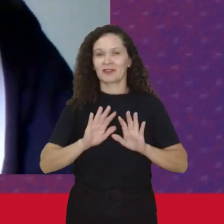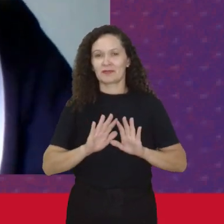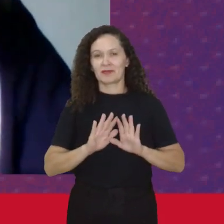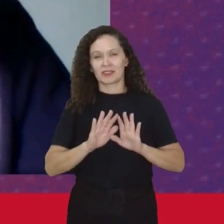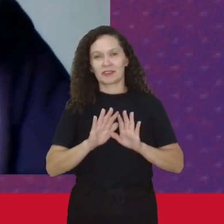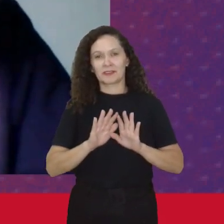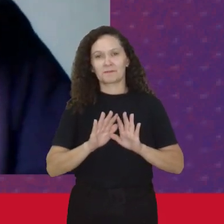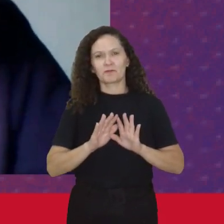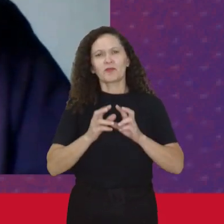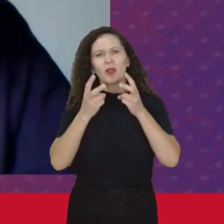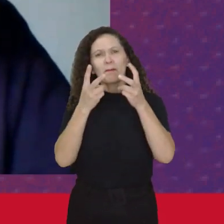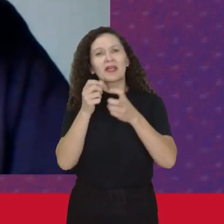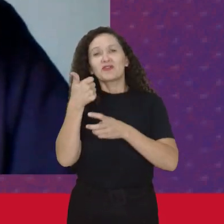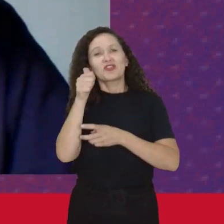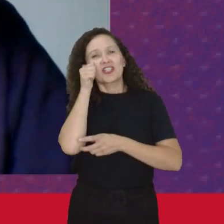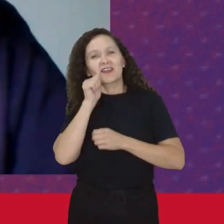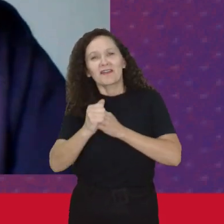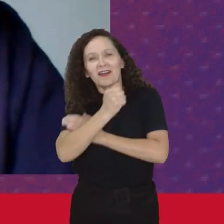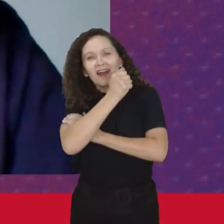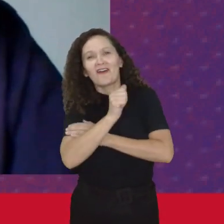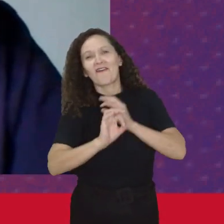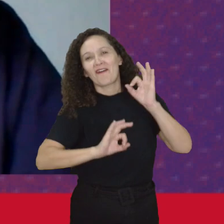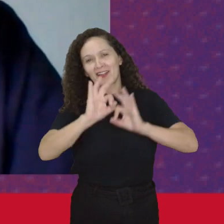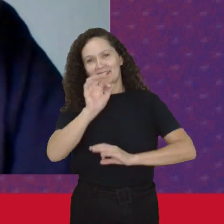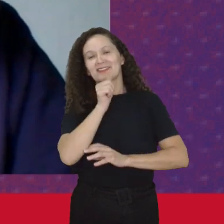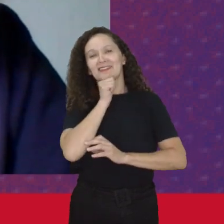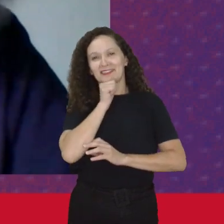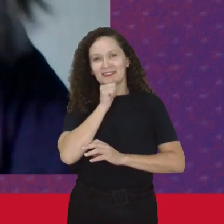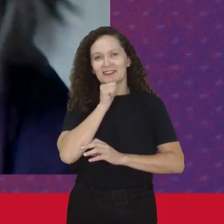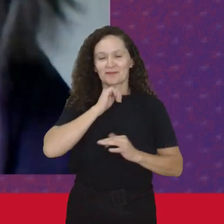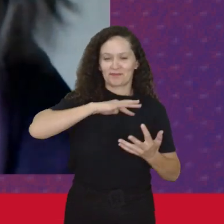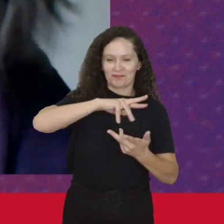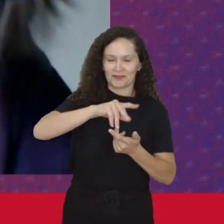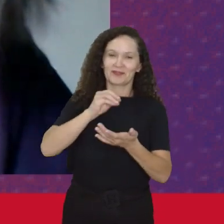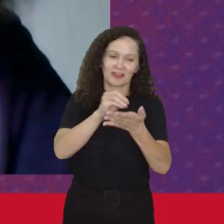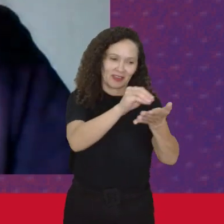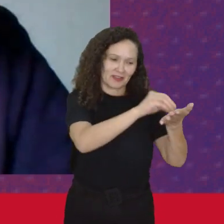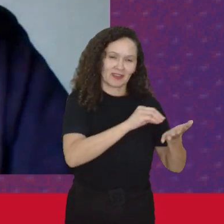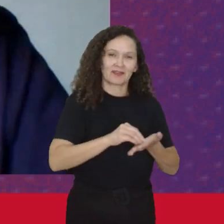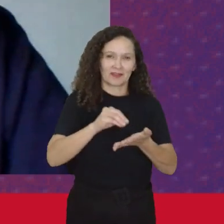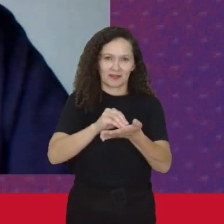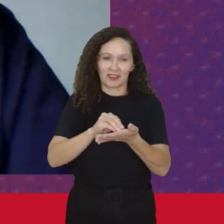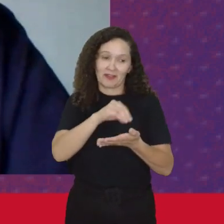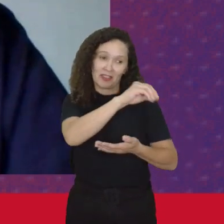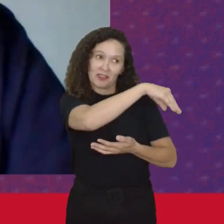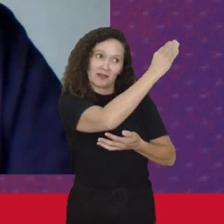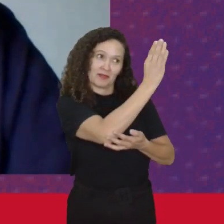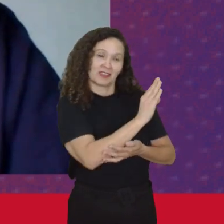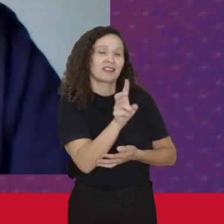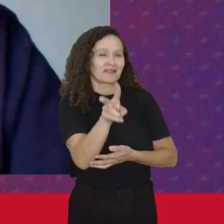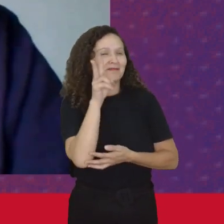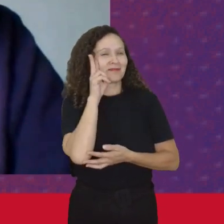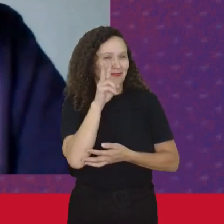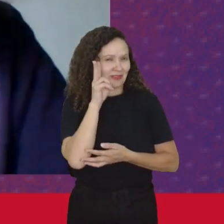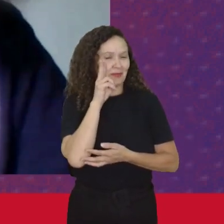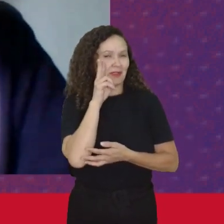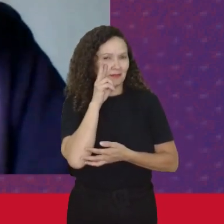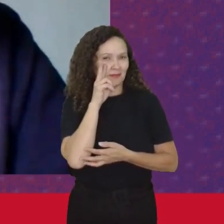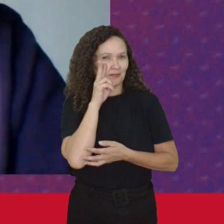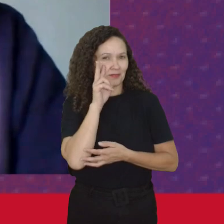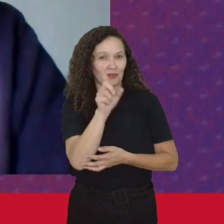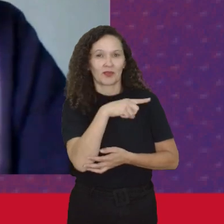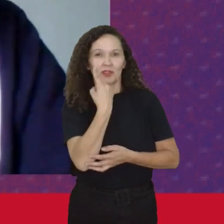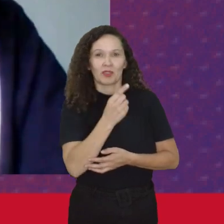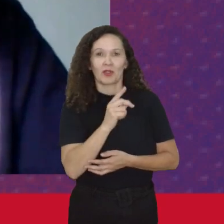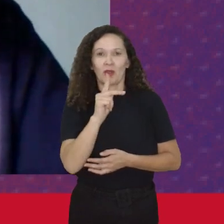Significa Que não Tinham Feministas Organizadas Em várias Partes Do mundo Quando a gente For falar Aqui do Brasil Vocês vão Se lembrar Da nossa